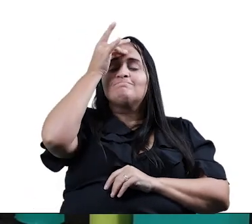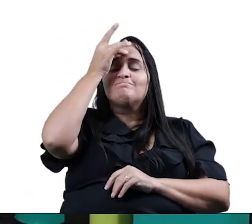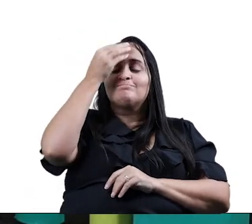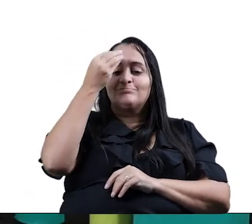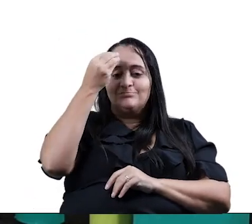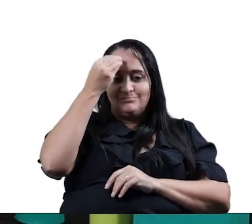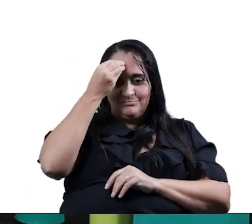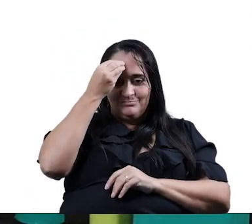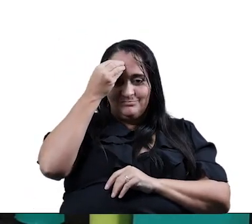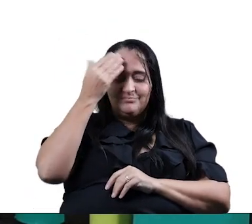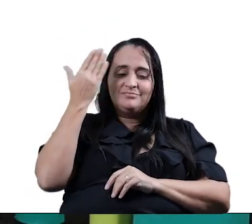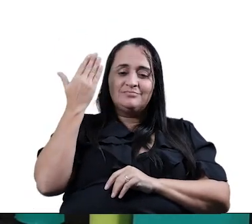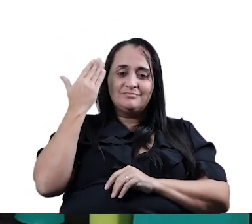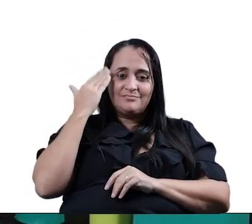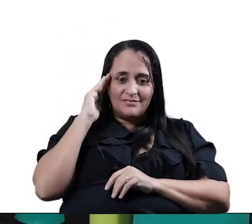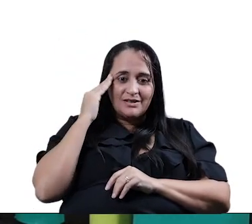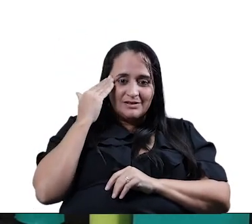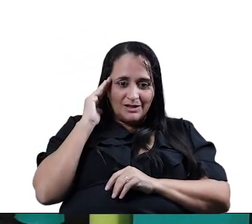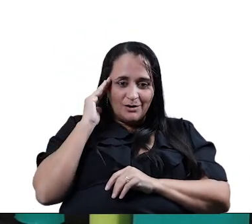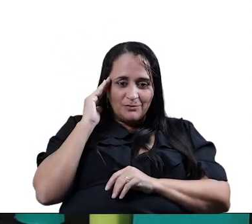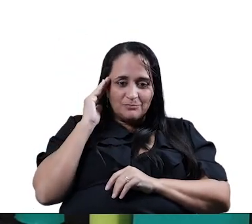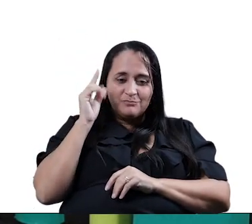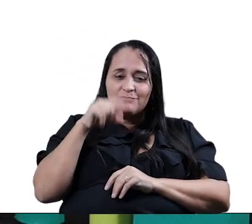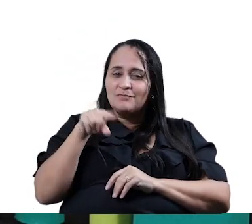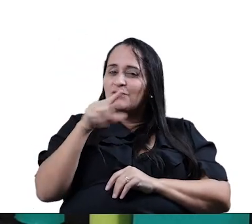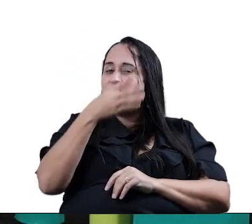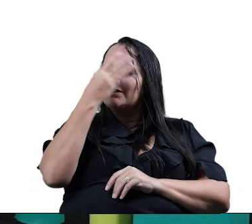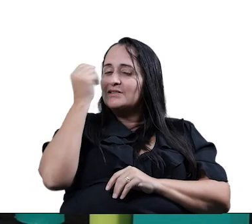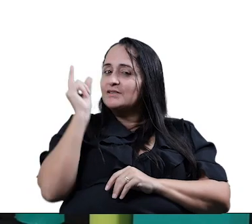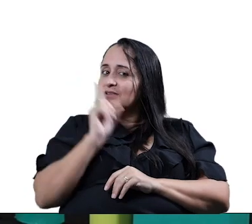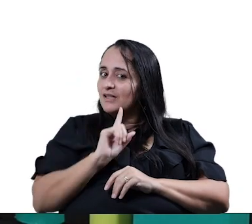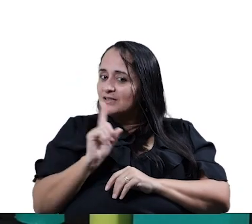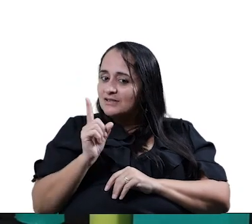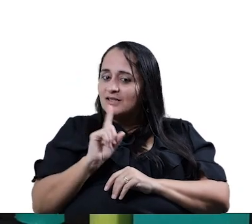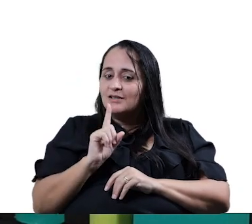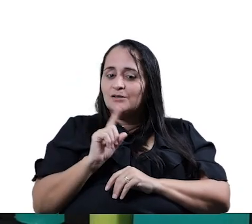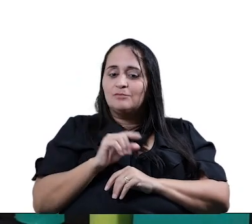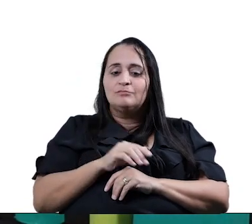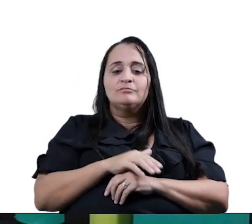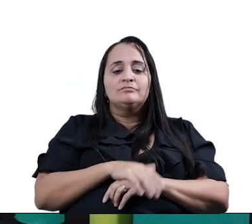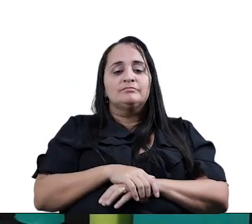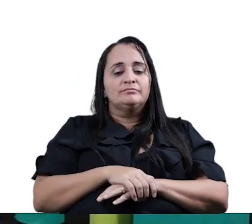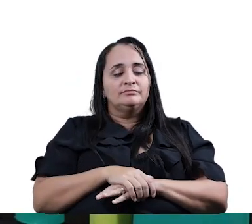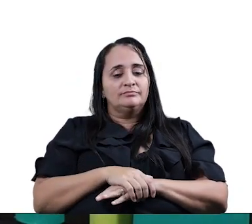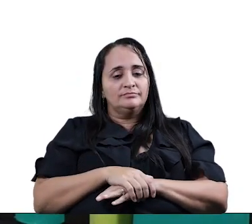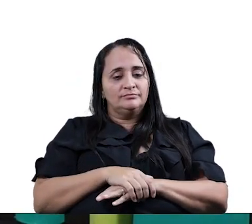Entenderam? Vocês não vão esquecer mais Gente O que é isso?